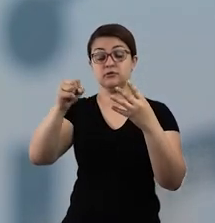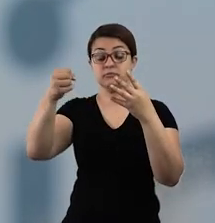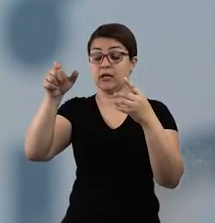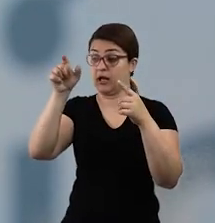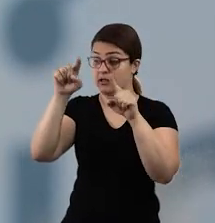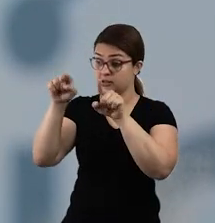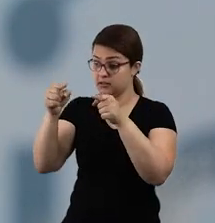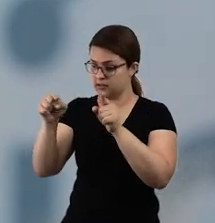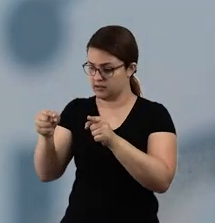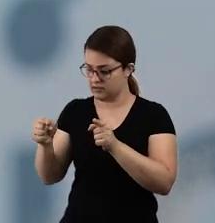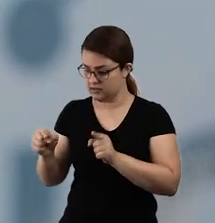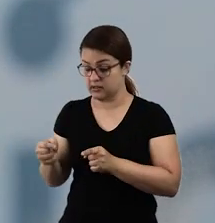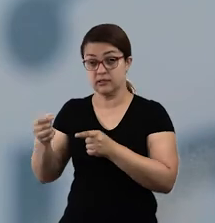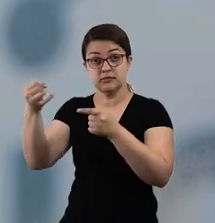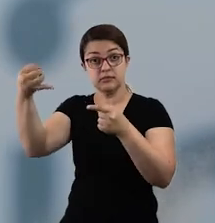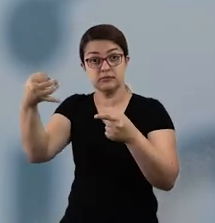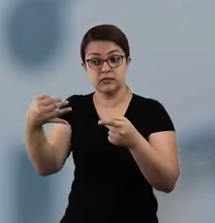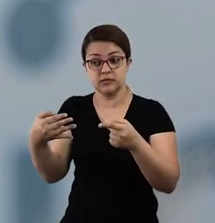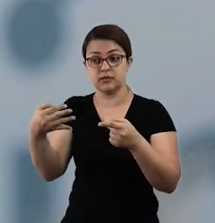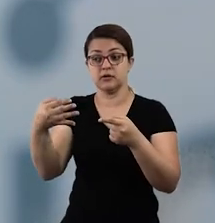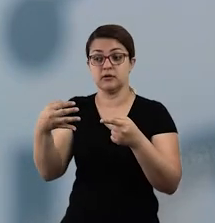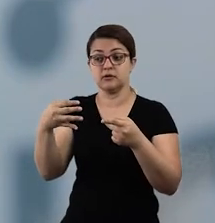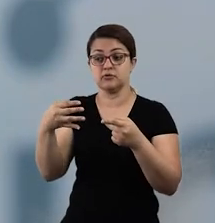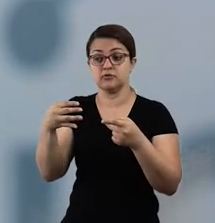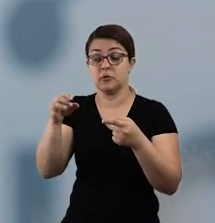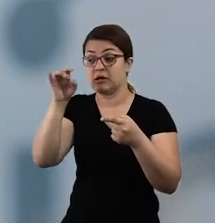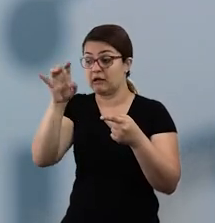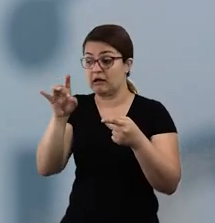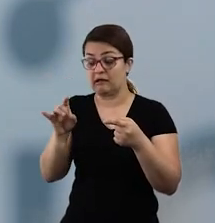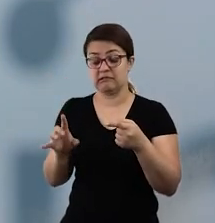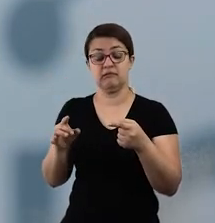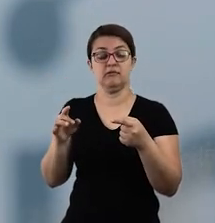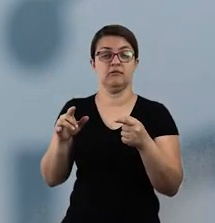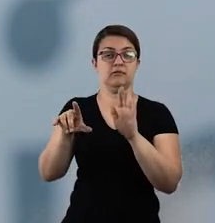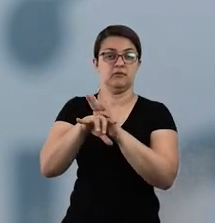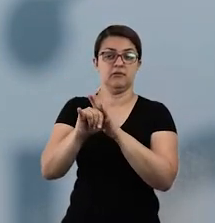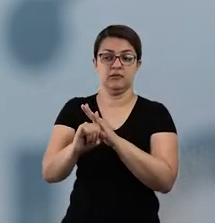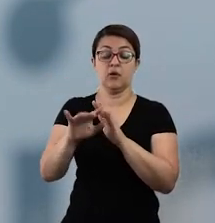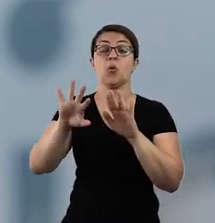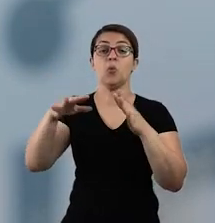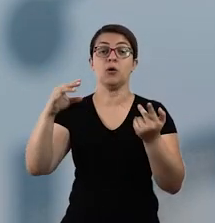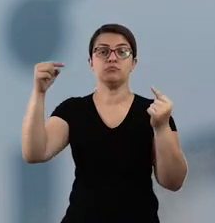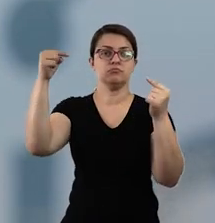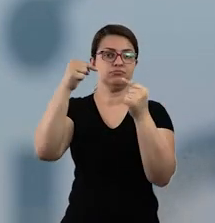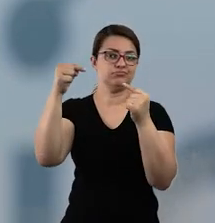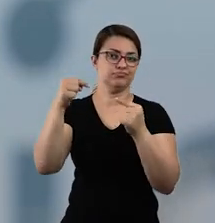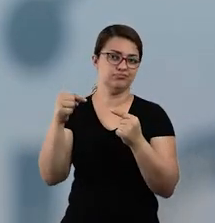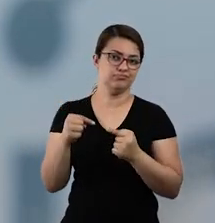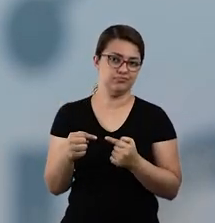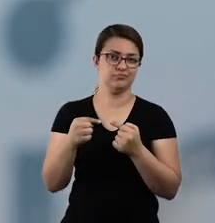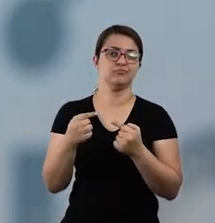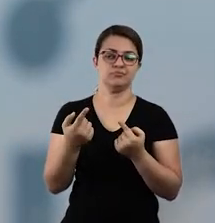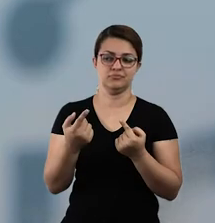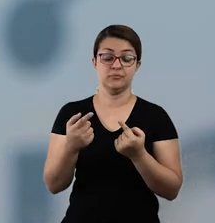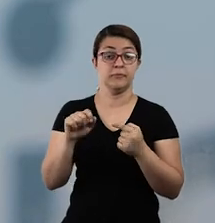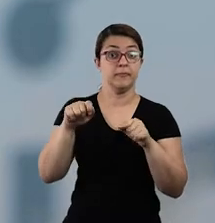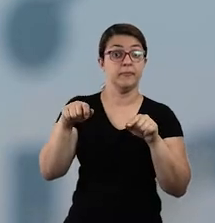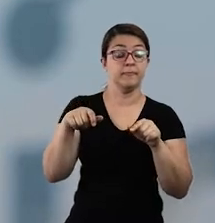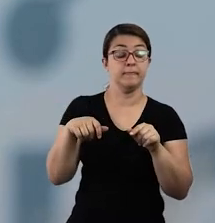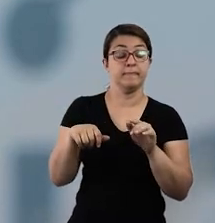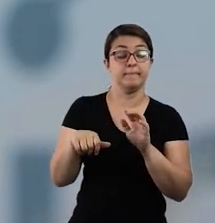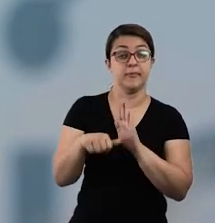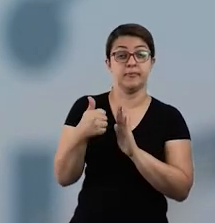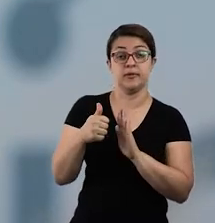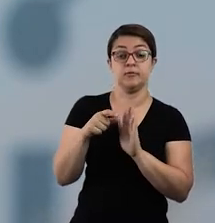sobre cada uma dessas leis. Então vocês vão ter que achar qual dessa lei corresponde à explicação que está do lado de cá. Então vão ter que ler,